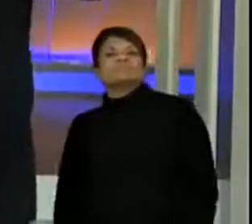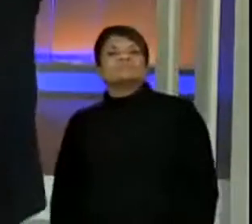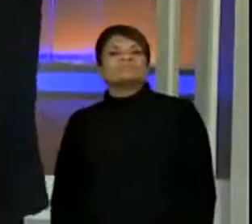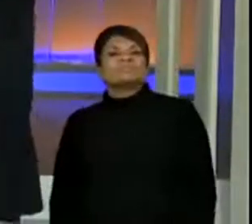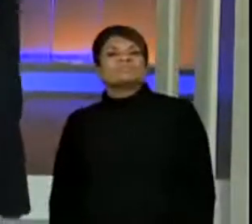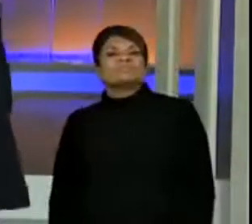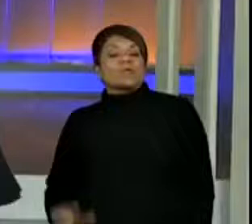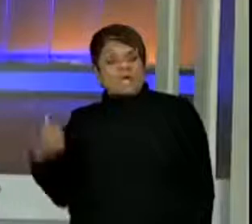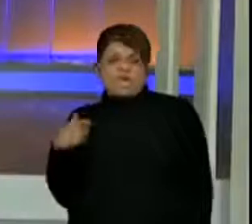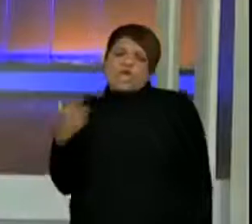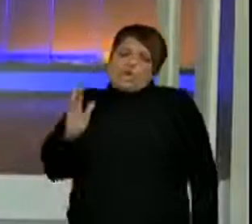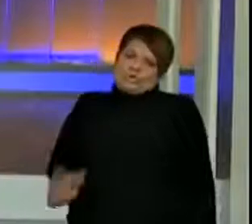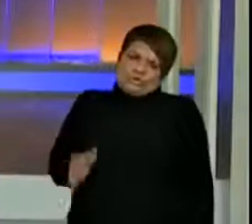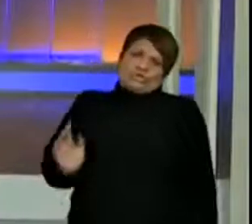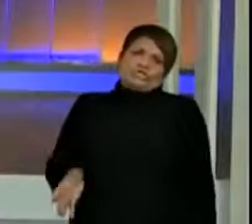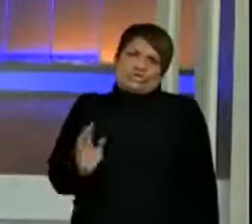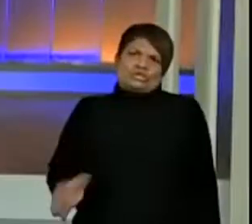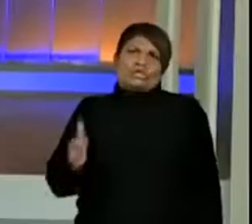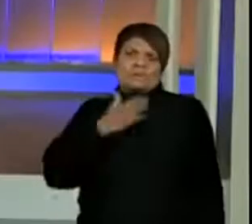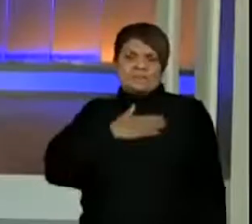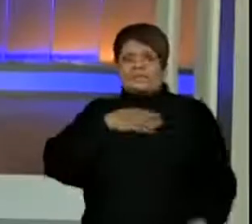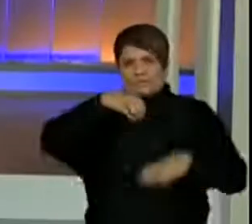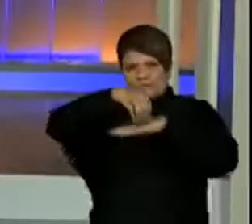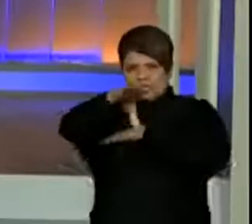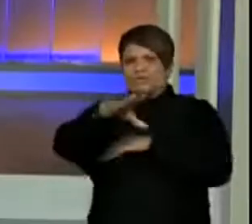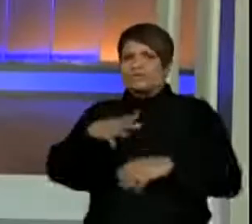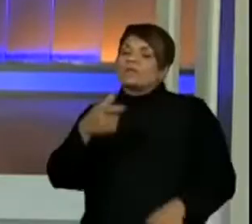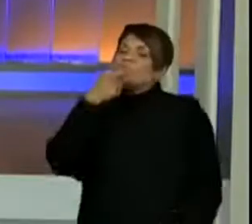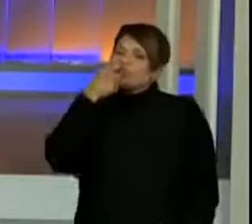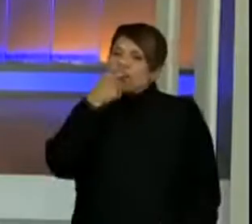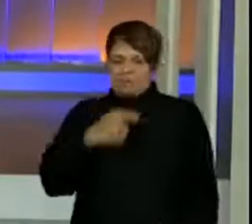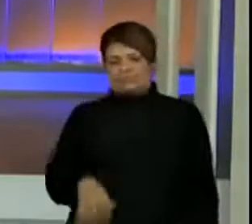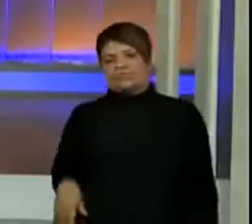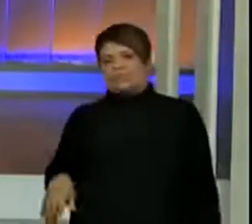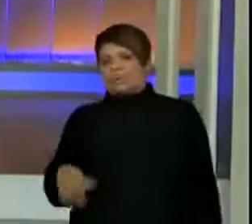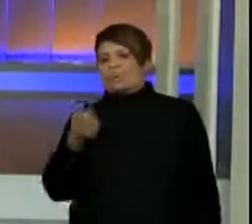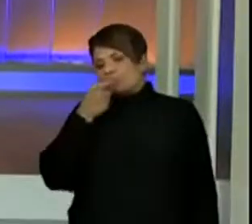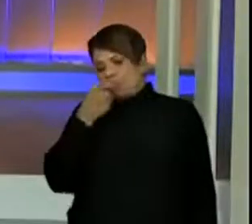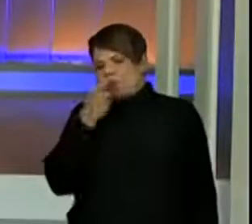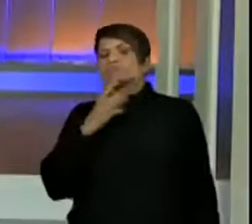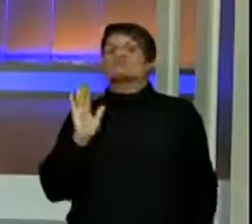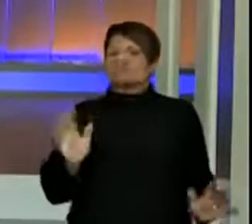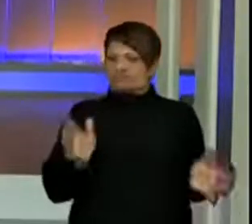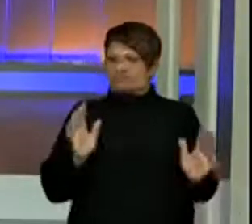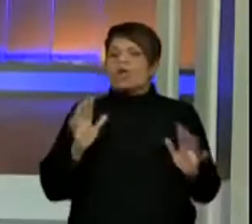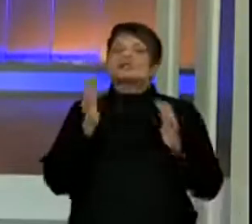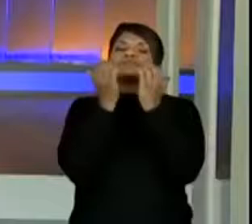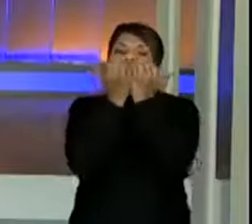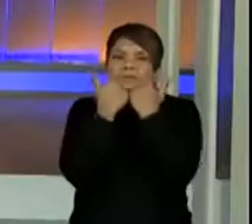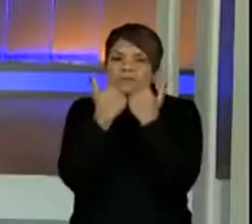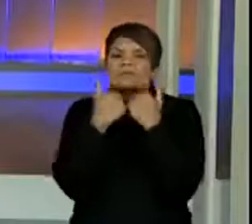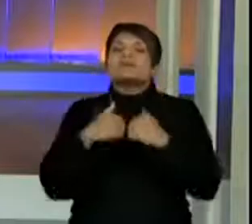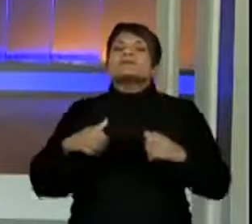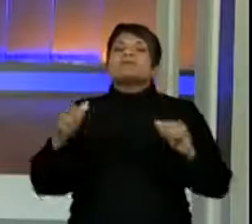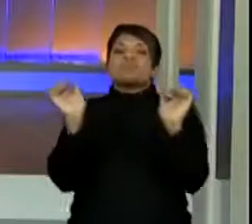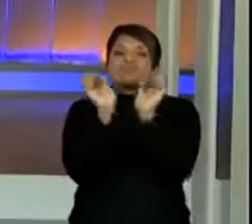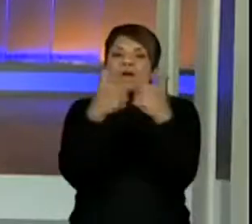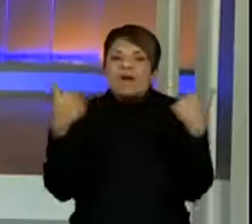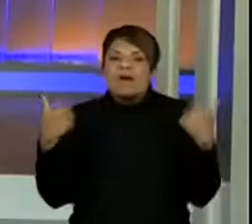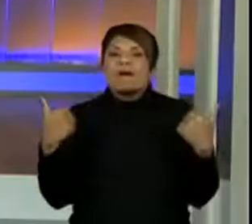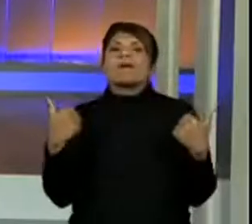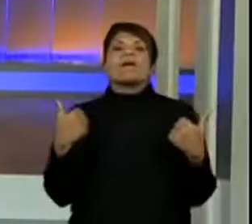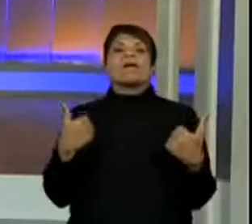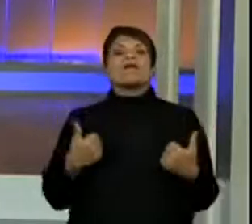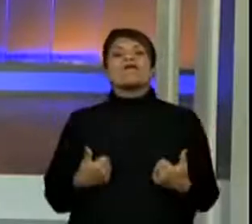Eu já dei a minha, eu já dei a minha dica que foi a bolacha. As bolachinhas ali de milho, pão,